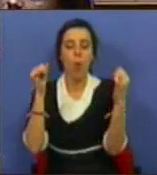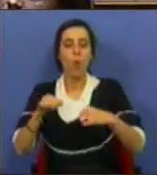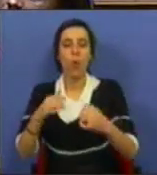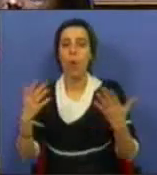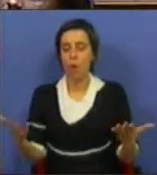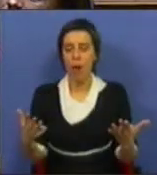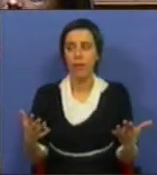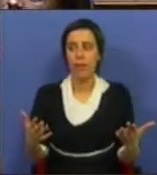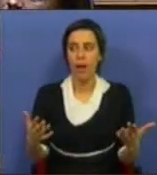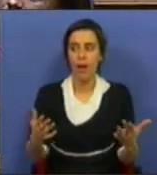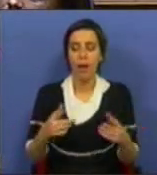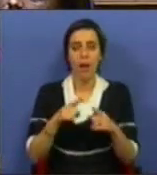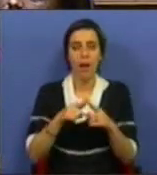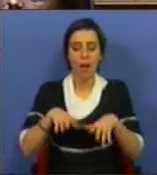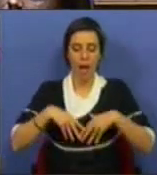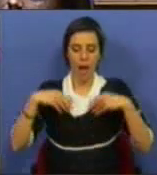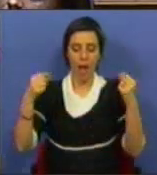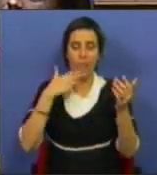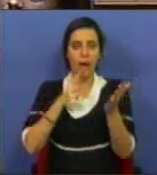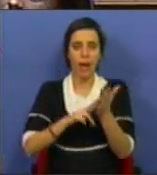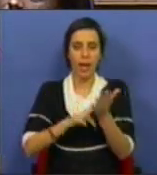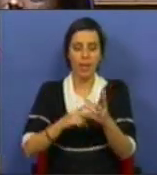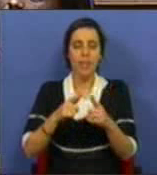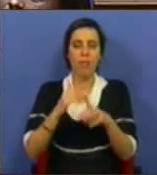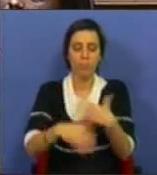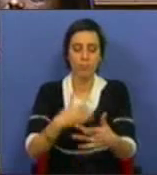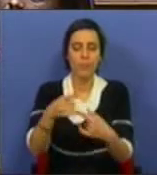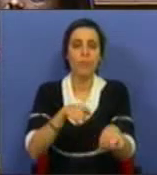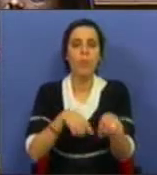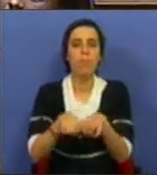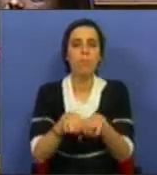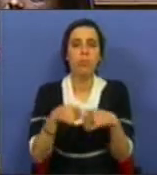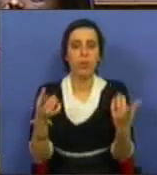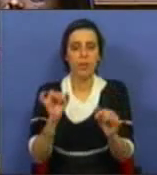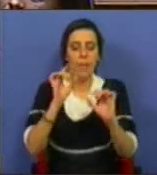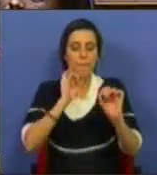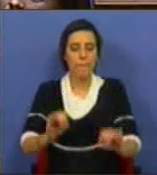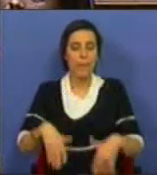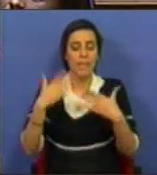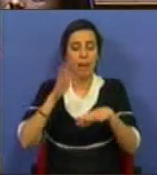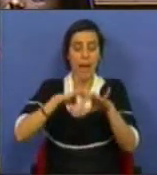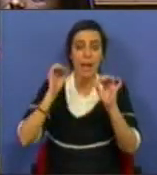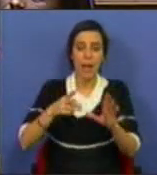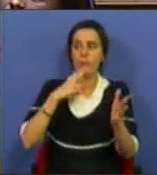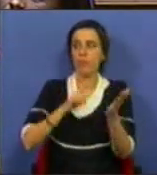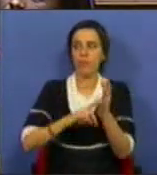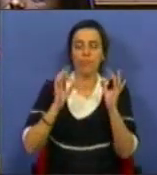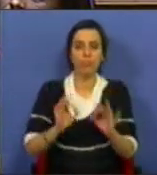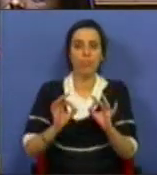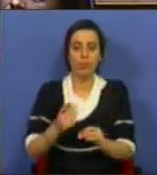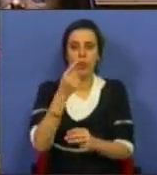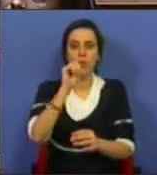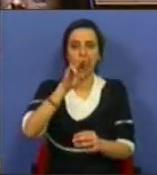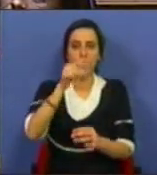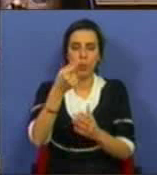que a alma e a razão e o motor desta política, a sua principal causa é, efetivamente, o